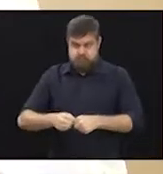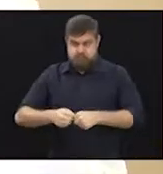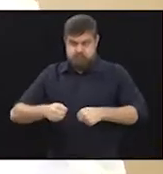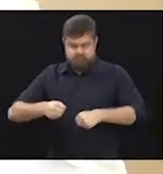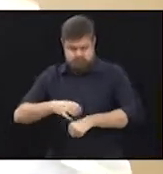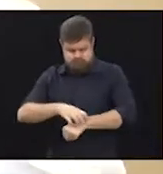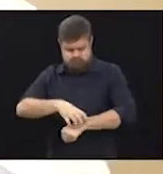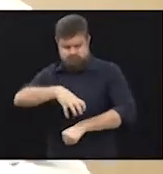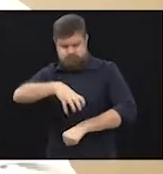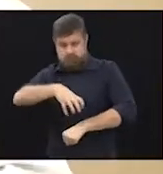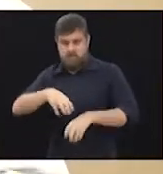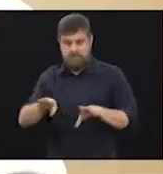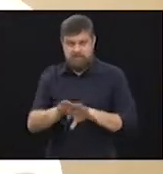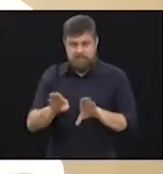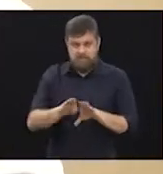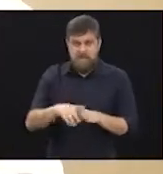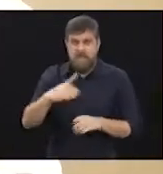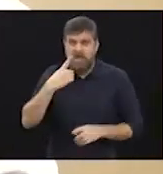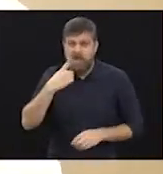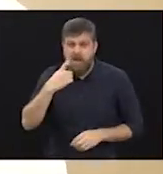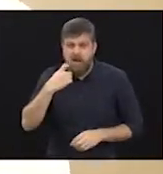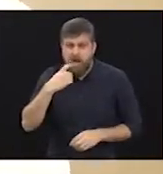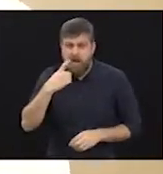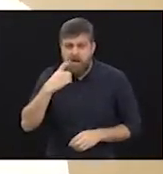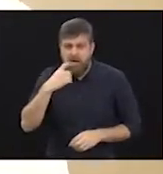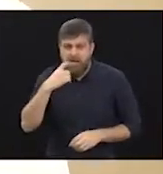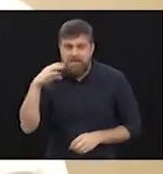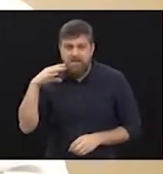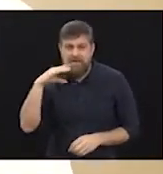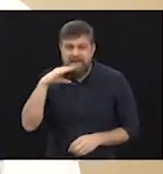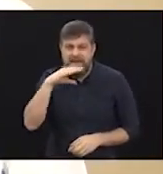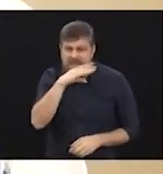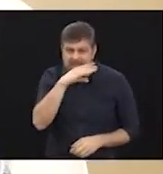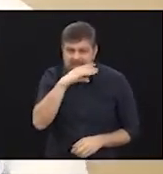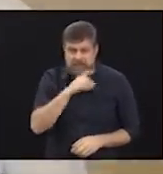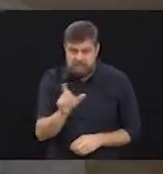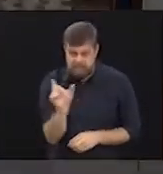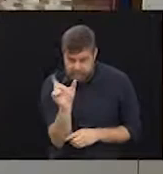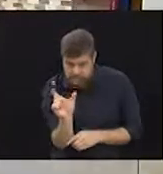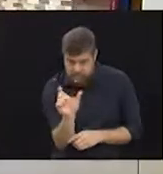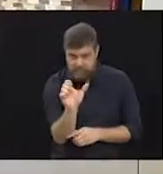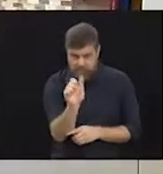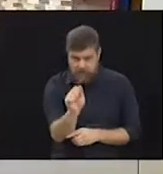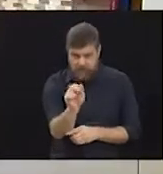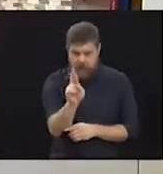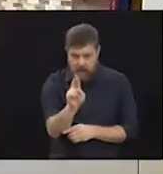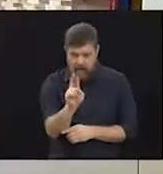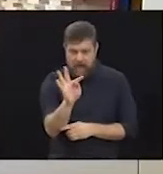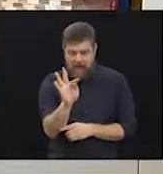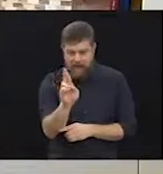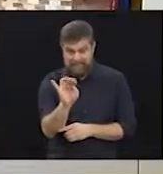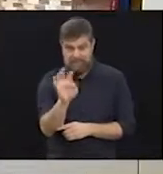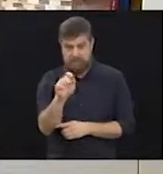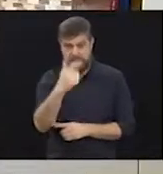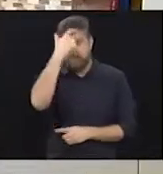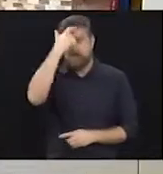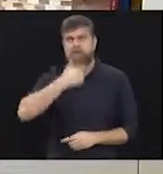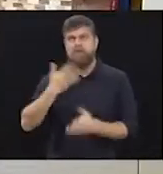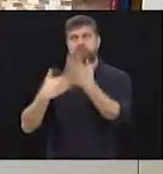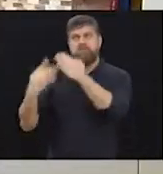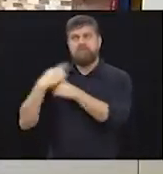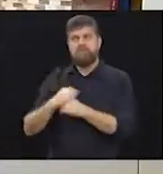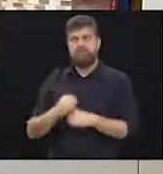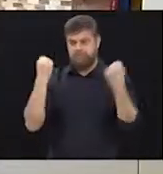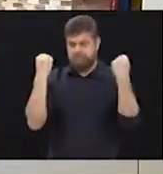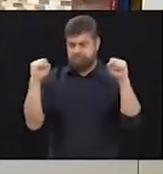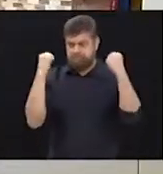Muitas vezes vai ficar vermelhinho e quente. Isso é uma artrite. Ainda fazendo academia, eu comecei